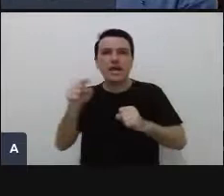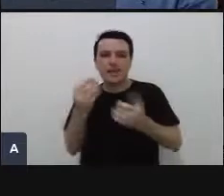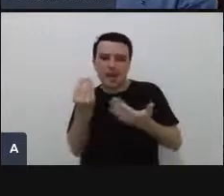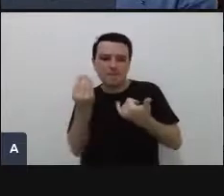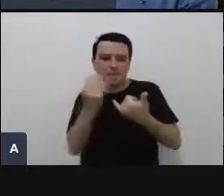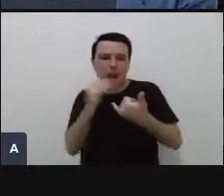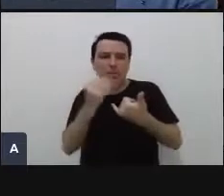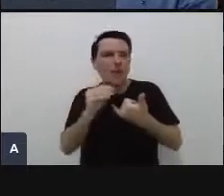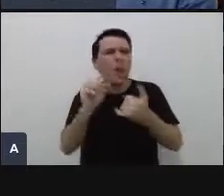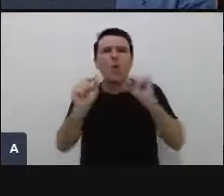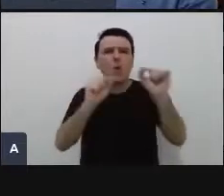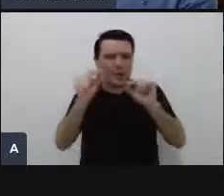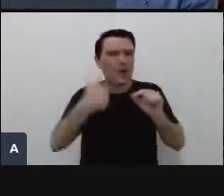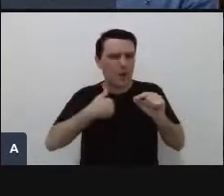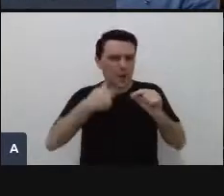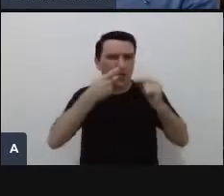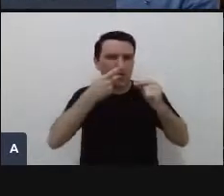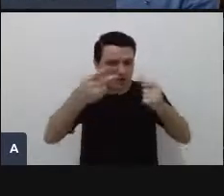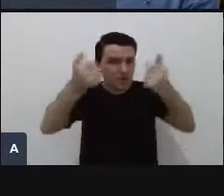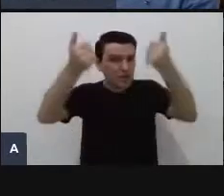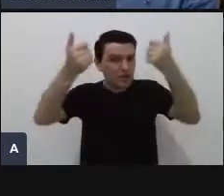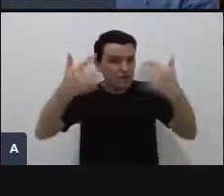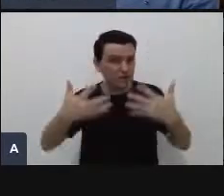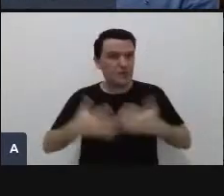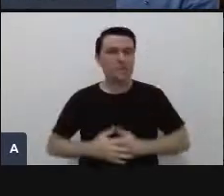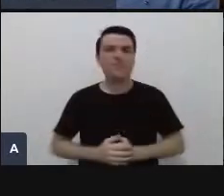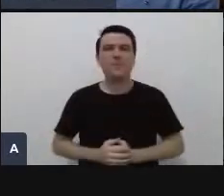é o desafio aqui de geração de ideias que a gente vai fazer